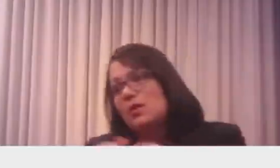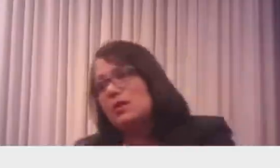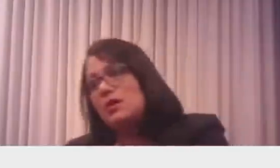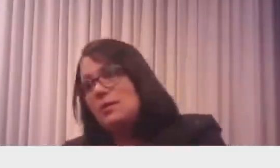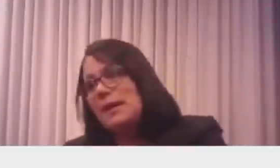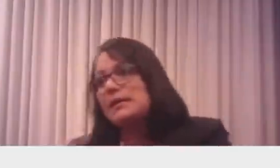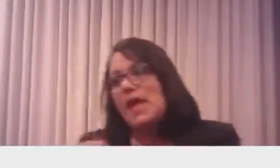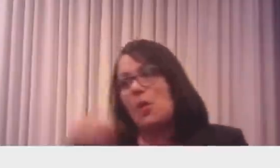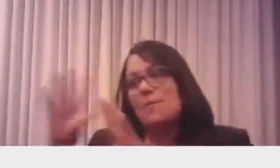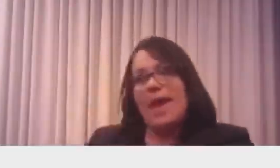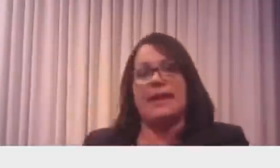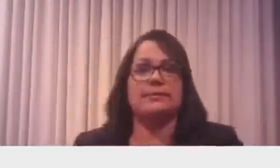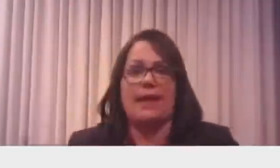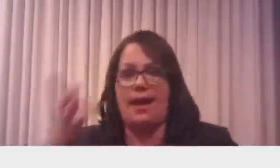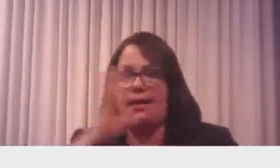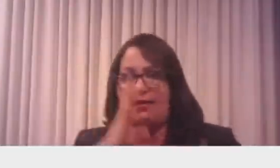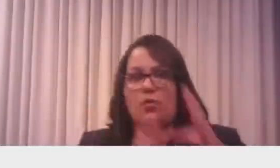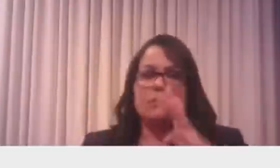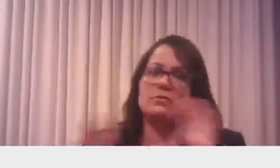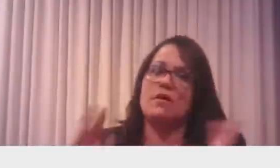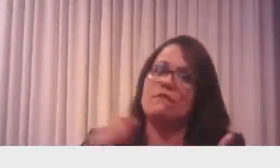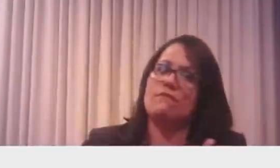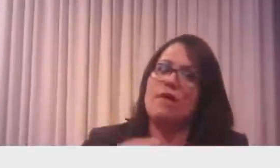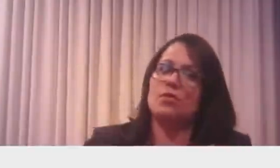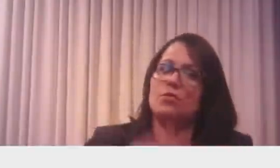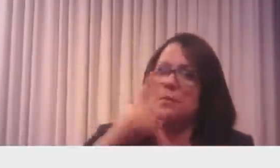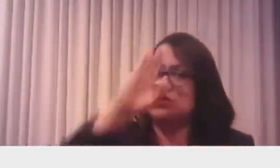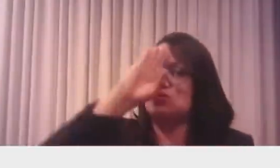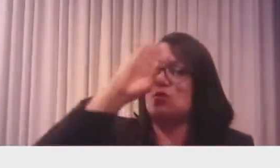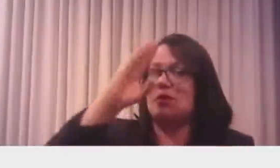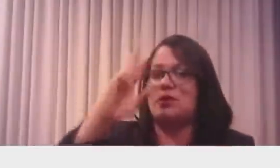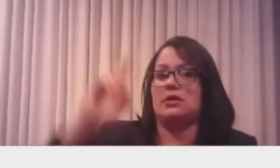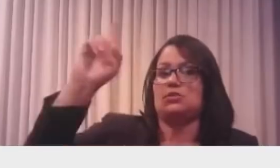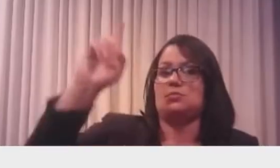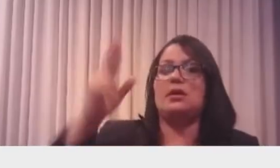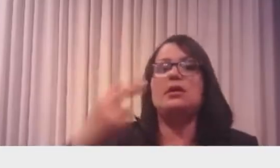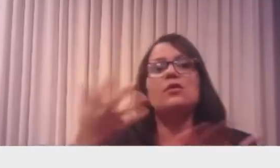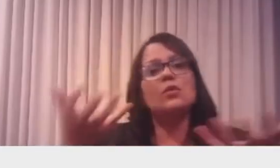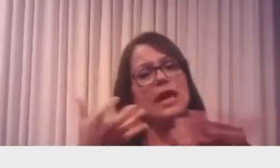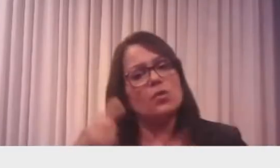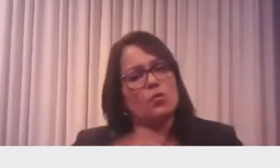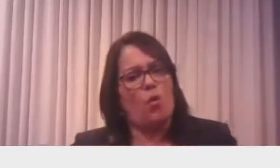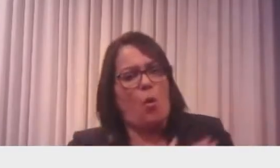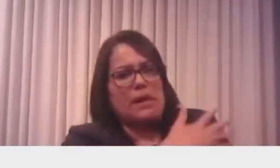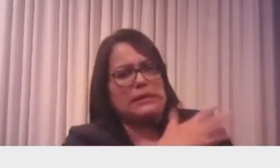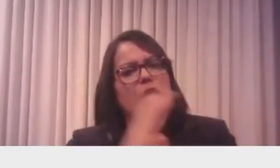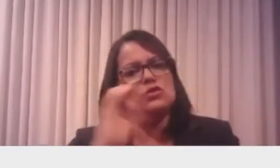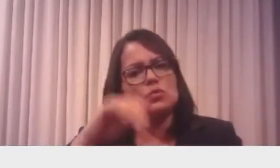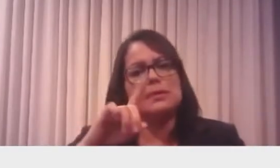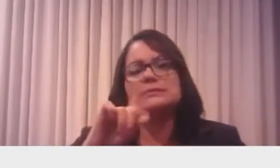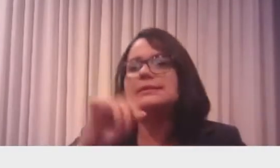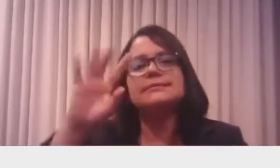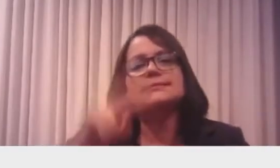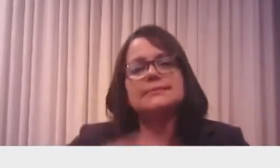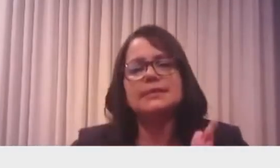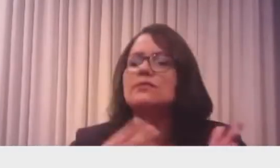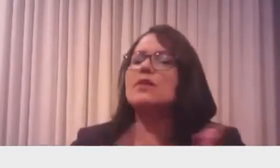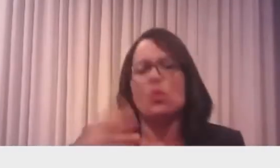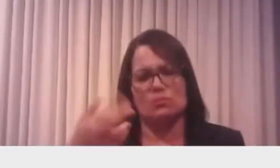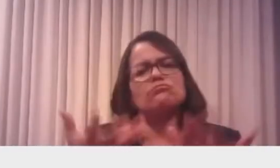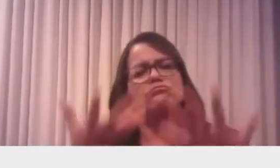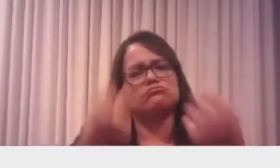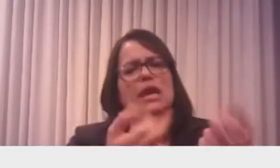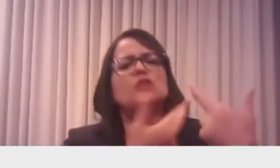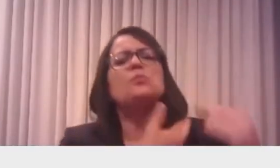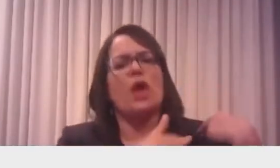interessa, na verdade? Falta, é um comandante no Brasil. Eu queria ser esse comandante, queria ter essa força para decidir. Eu me responsabilizo